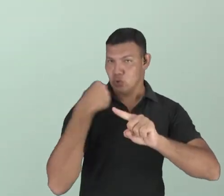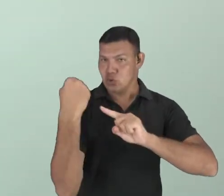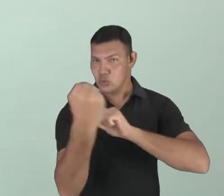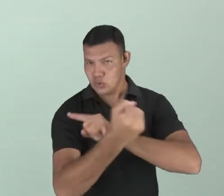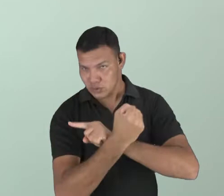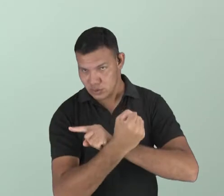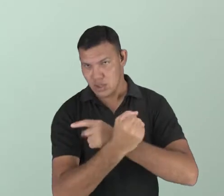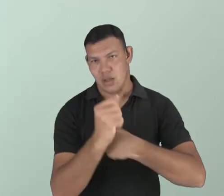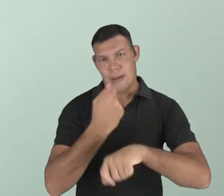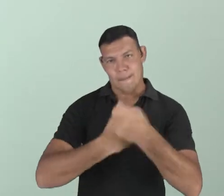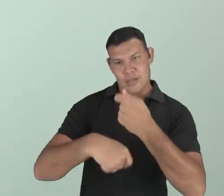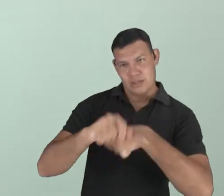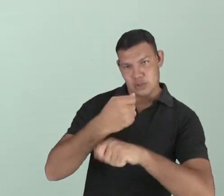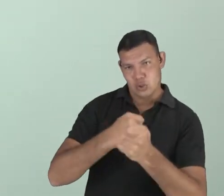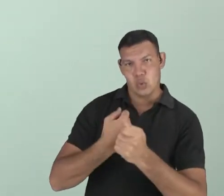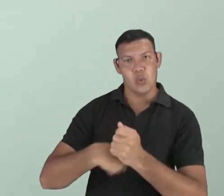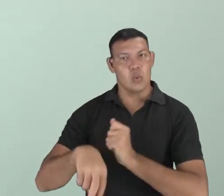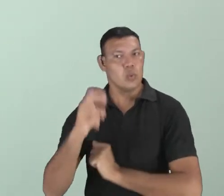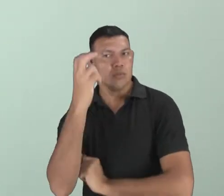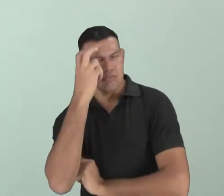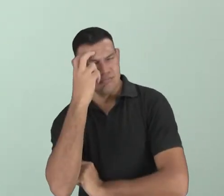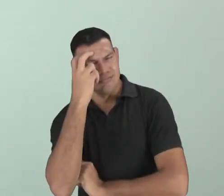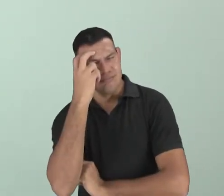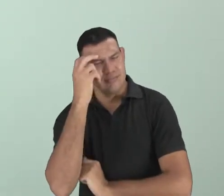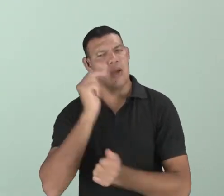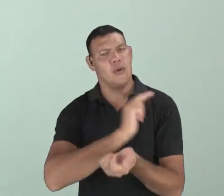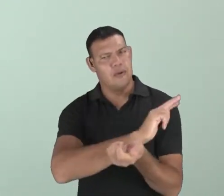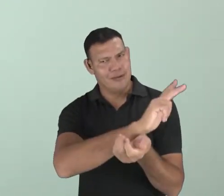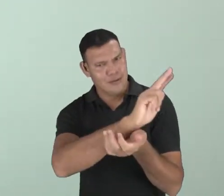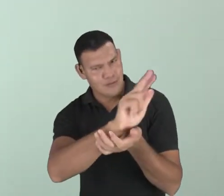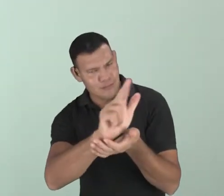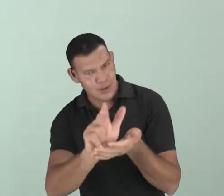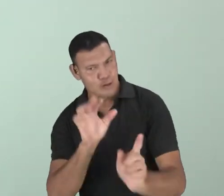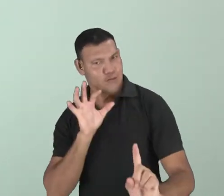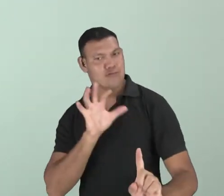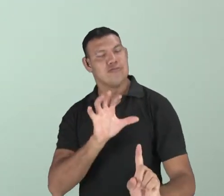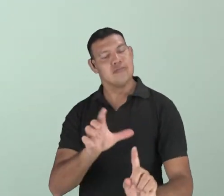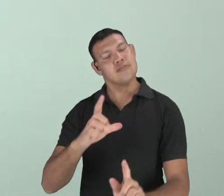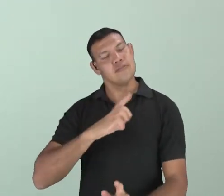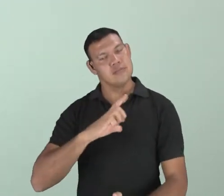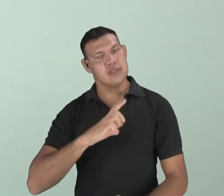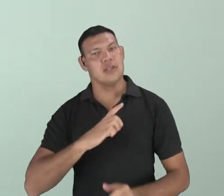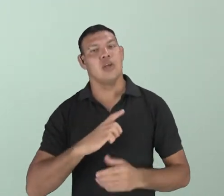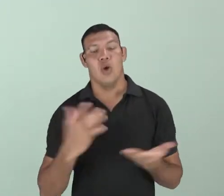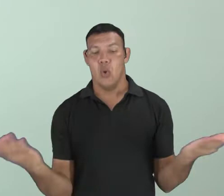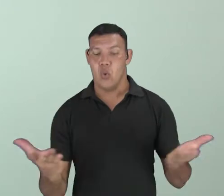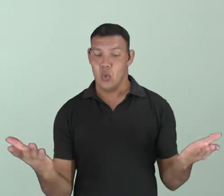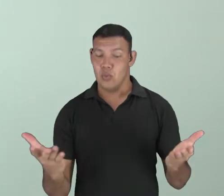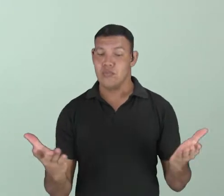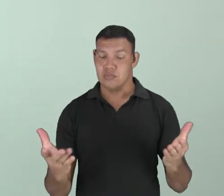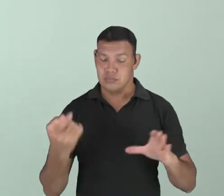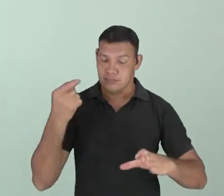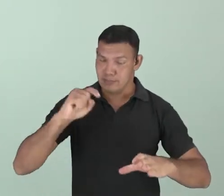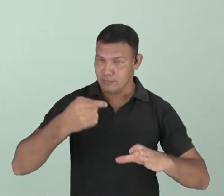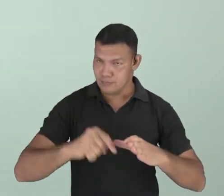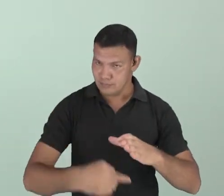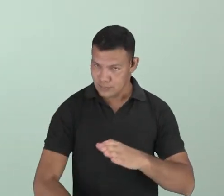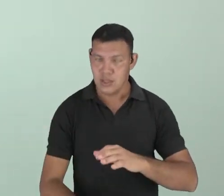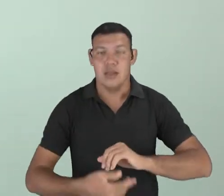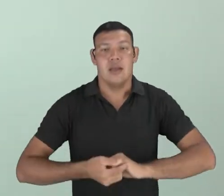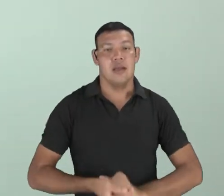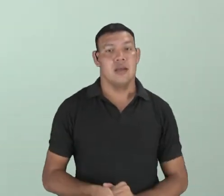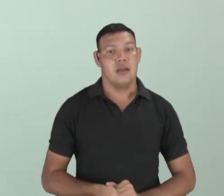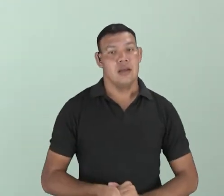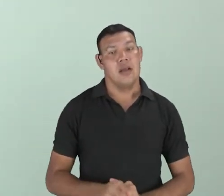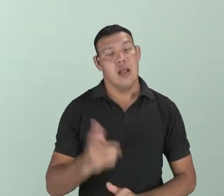socioeconômica, cultural, entre outras coisas. Então é isso que nós vamos abordar um pouquinho. Nós temos que pensar o quê? Que